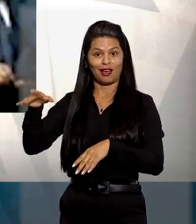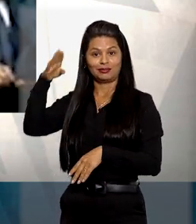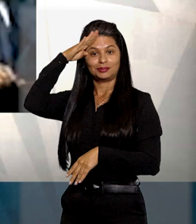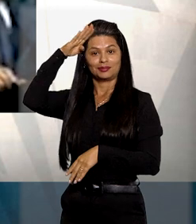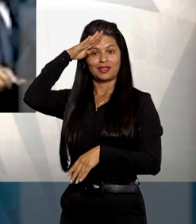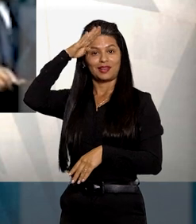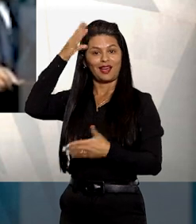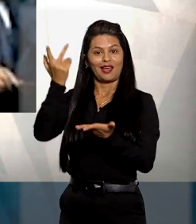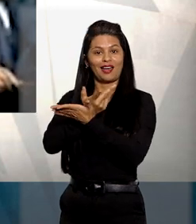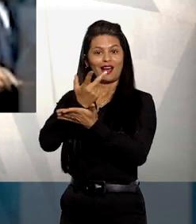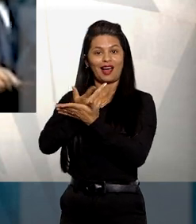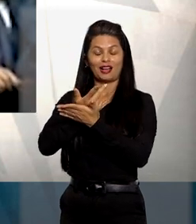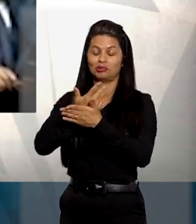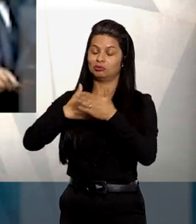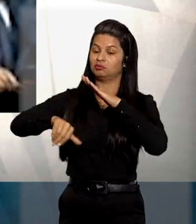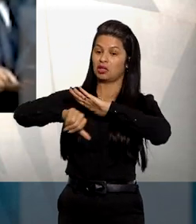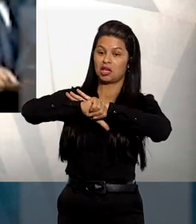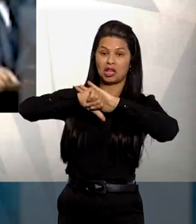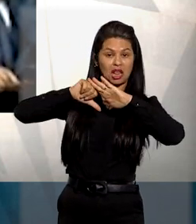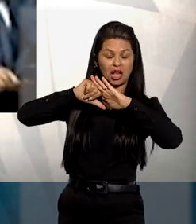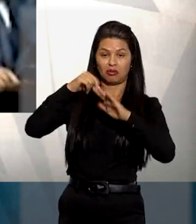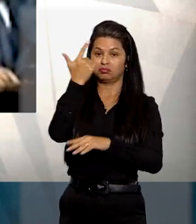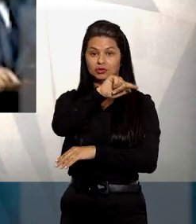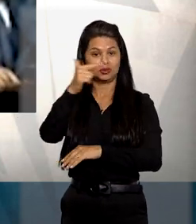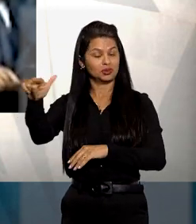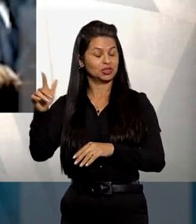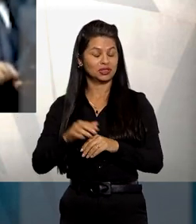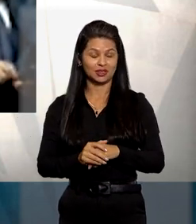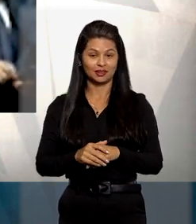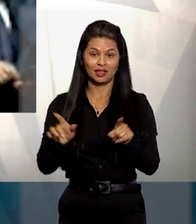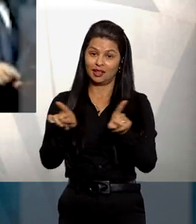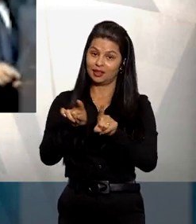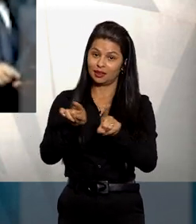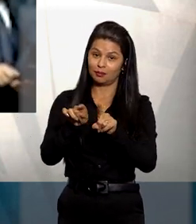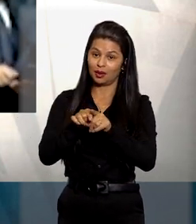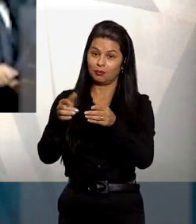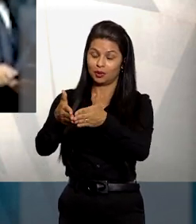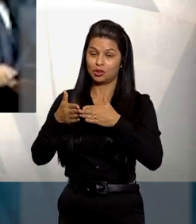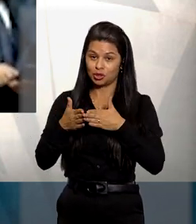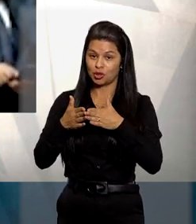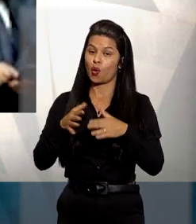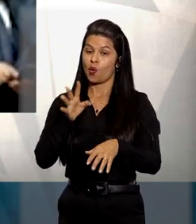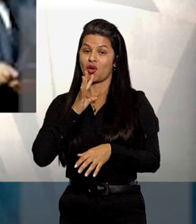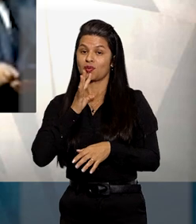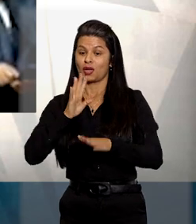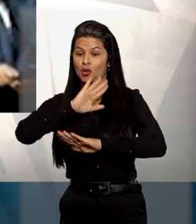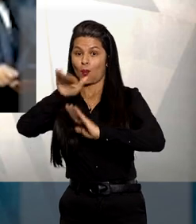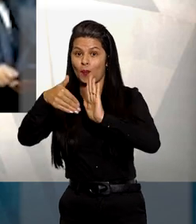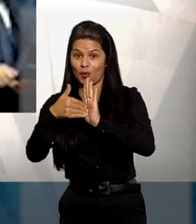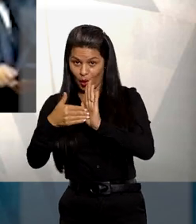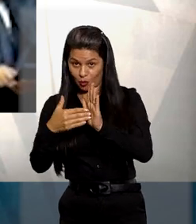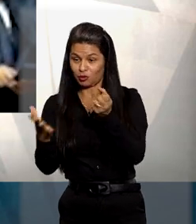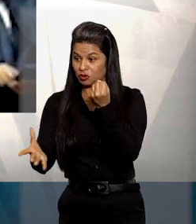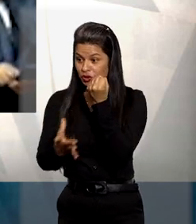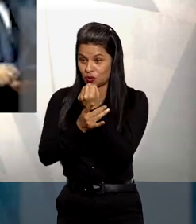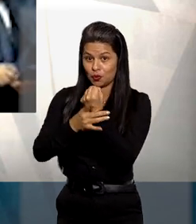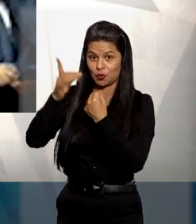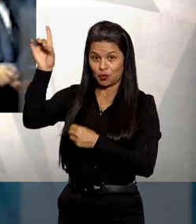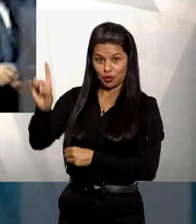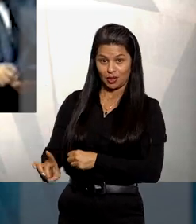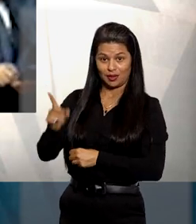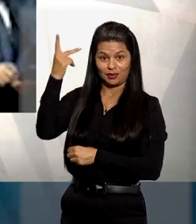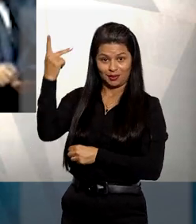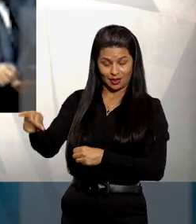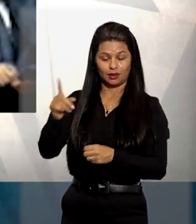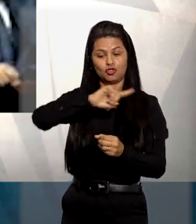não foi irregular ou ilegal, nem poderia importar em reconhecimento implícito de que estaria resguardado o